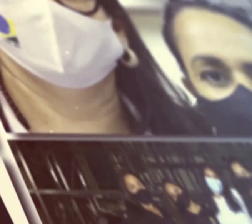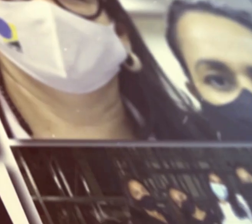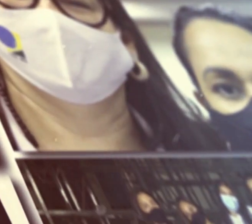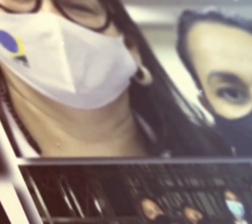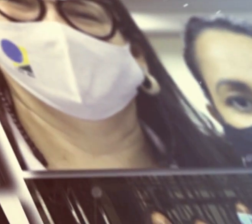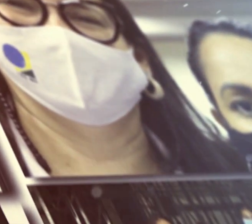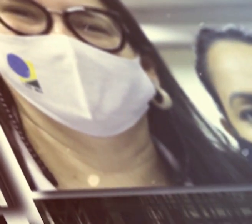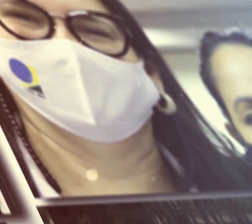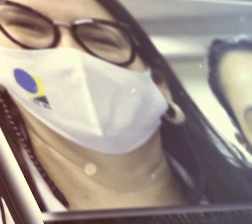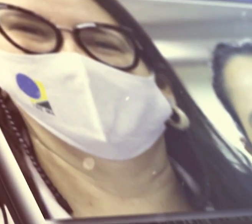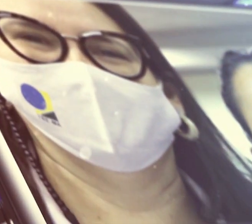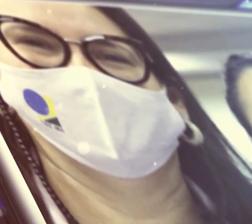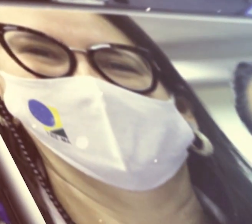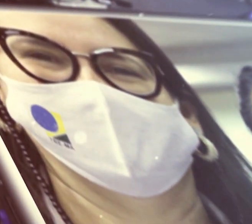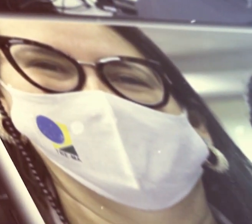cotidiana.